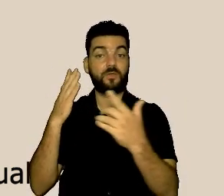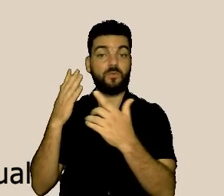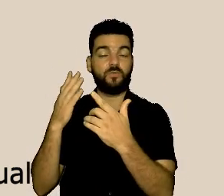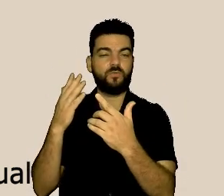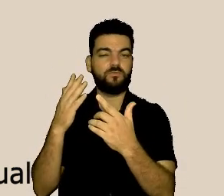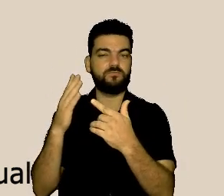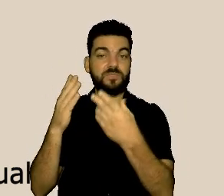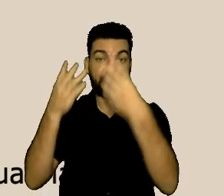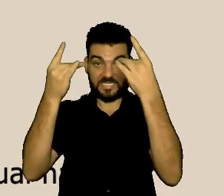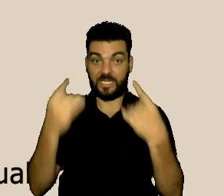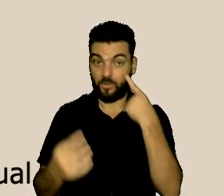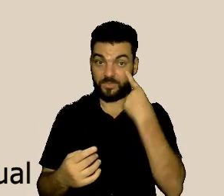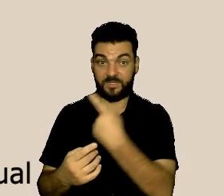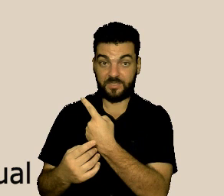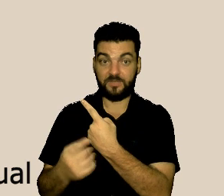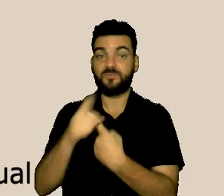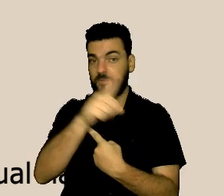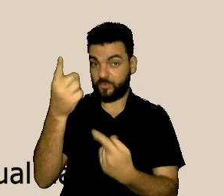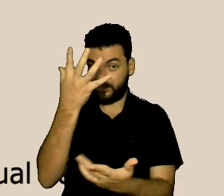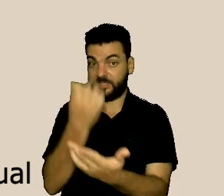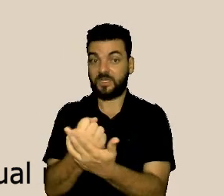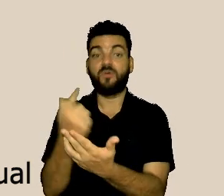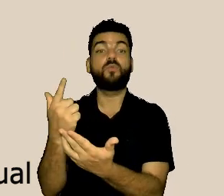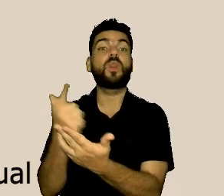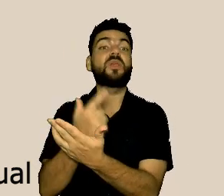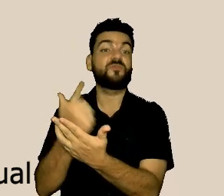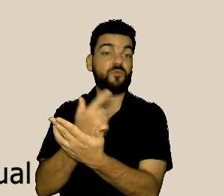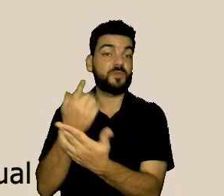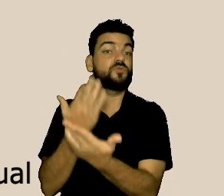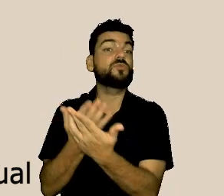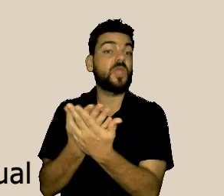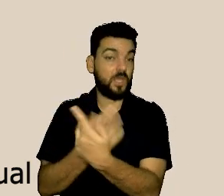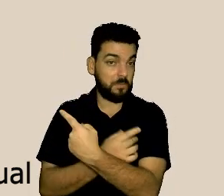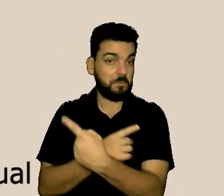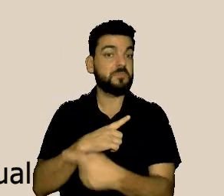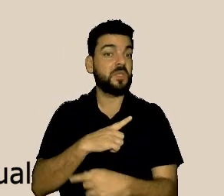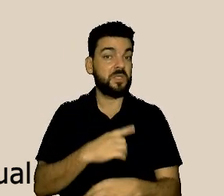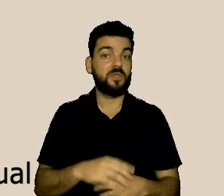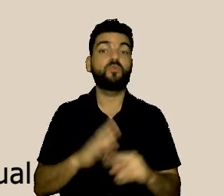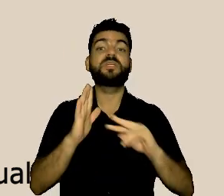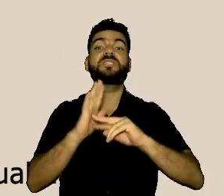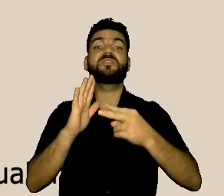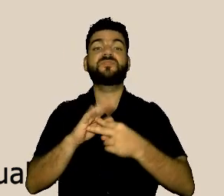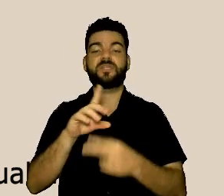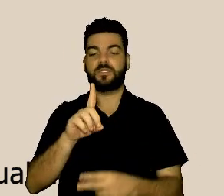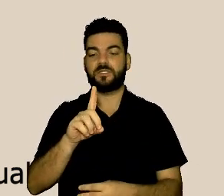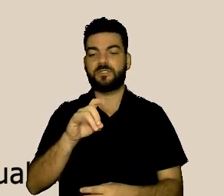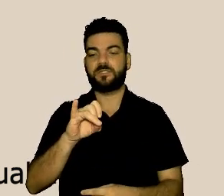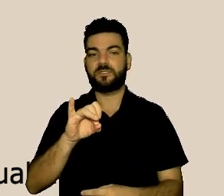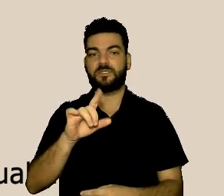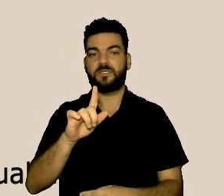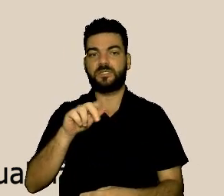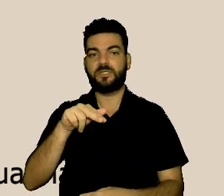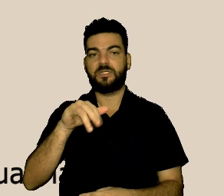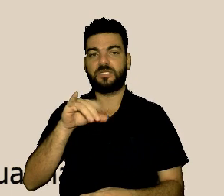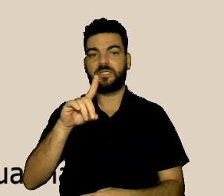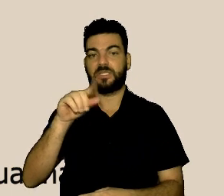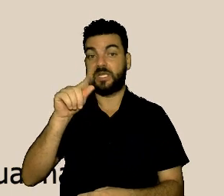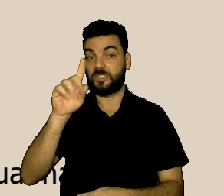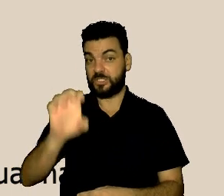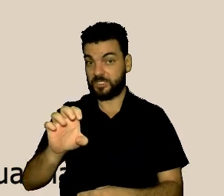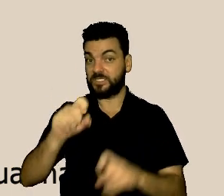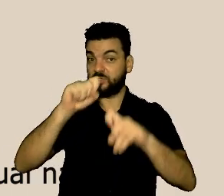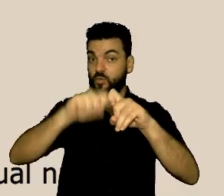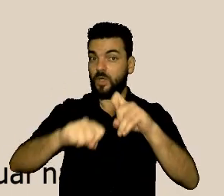o que é dignidade sexual. Então, a opção sexual, ela não pode ser motivo para a pessoa